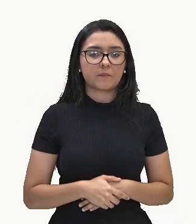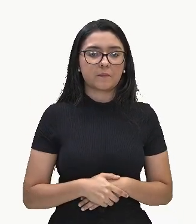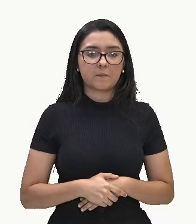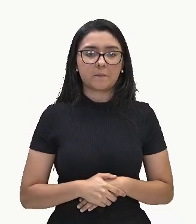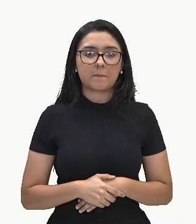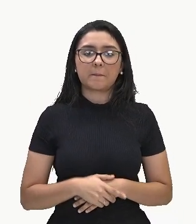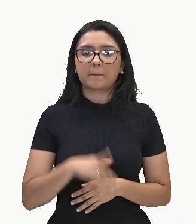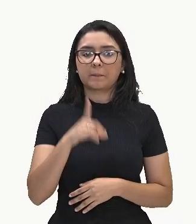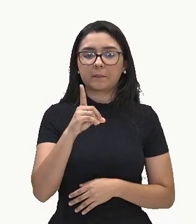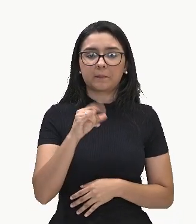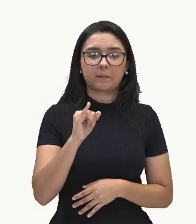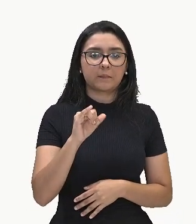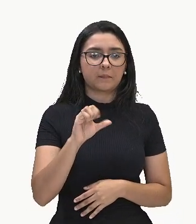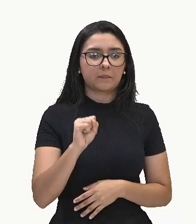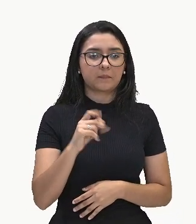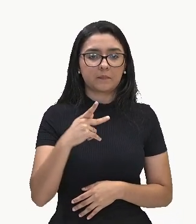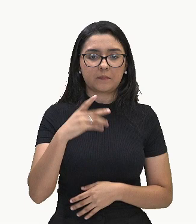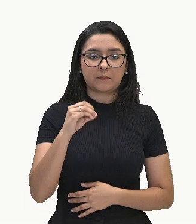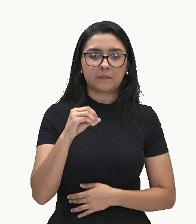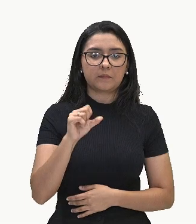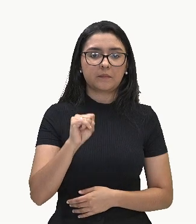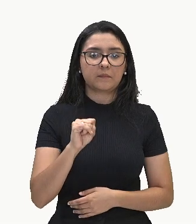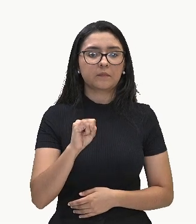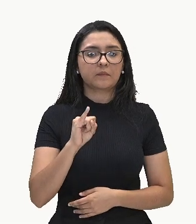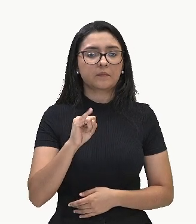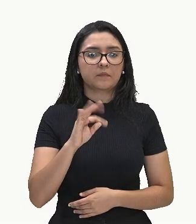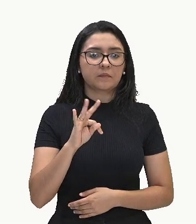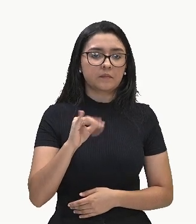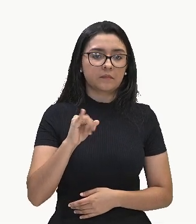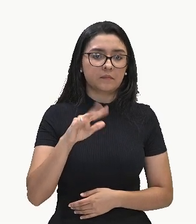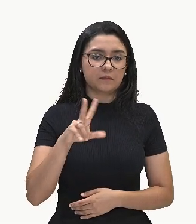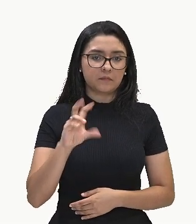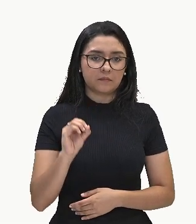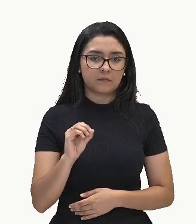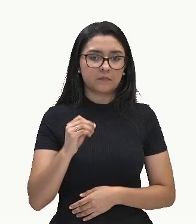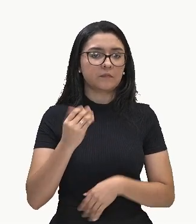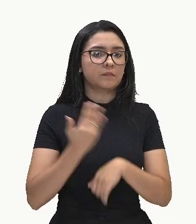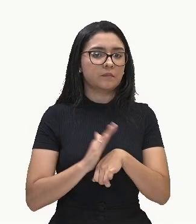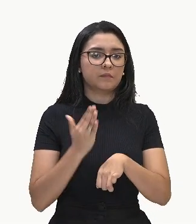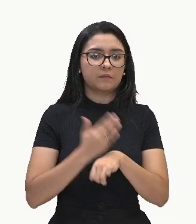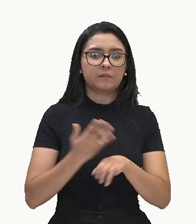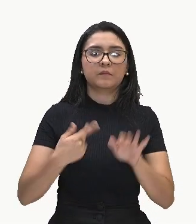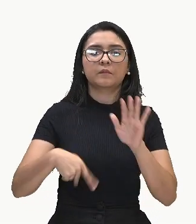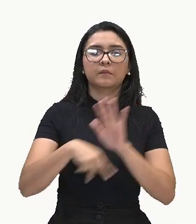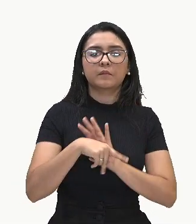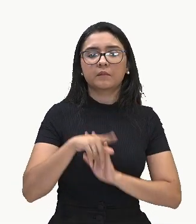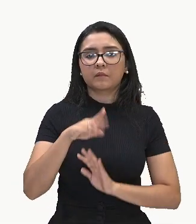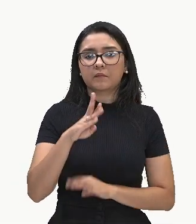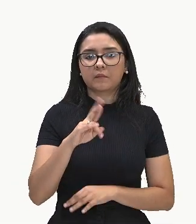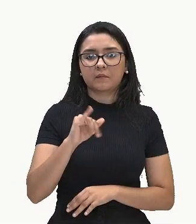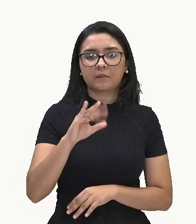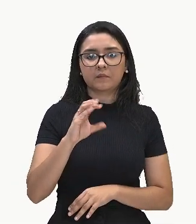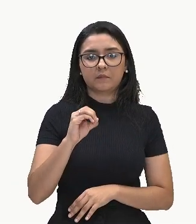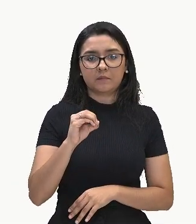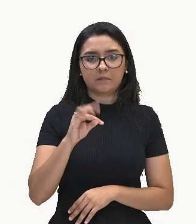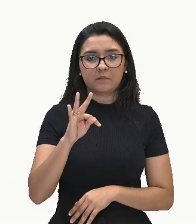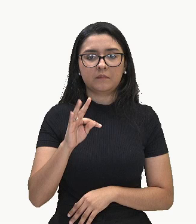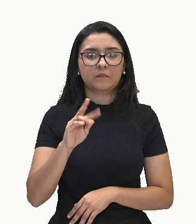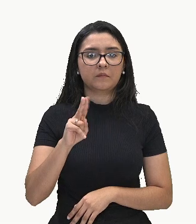Dispositivo prático de Brio Ruffini. Esse método é utilizado para dividir polinômios por